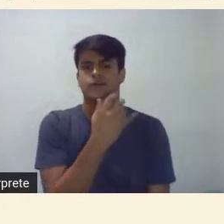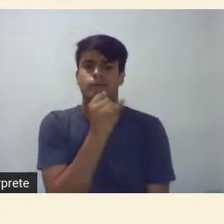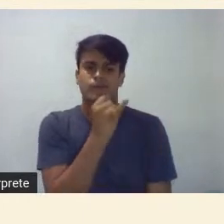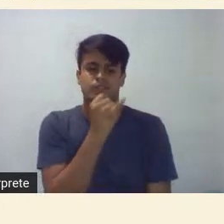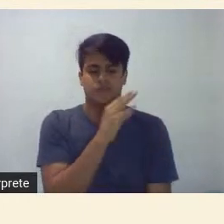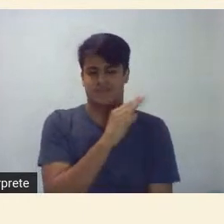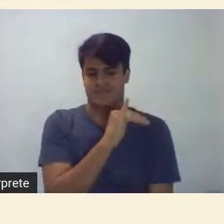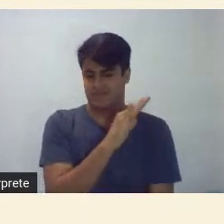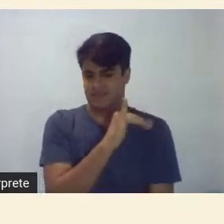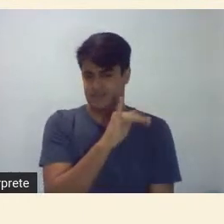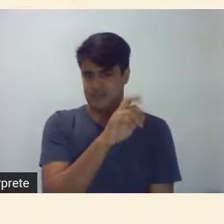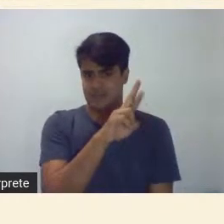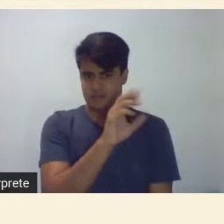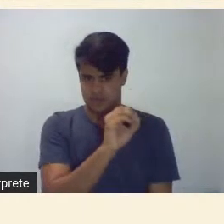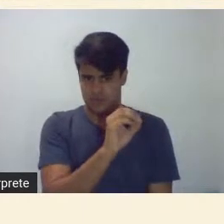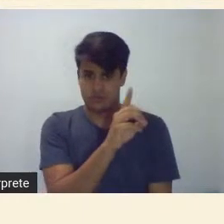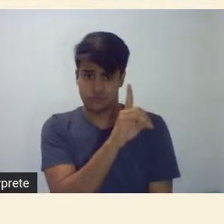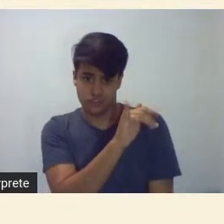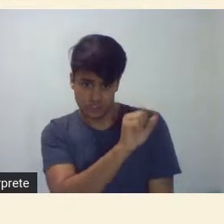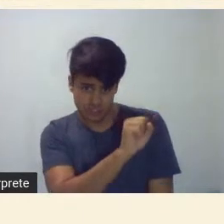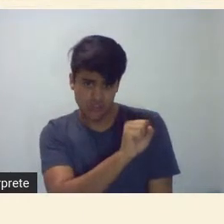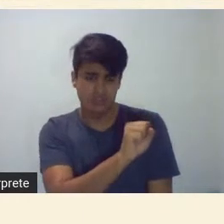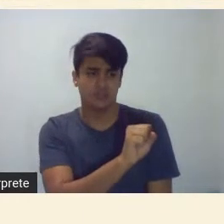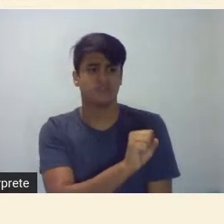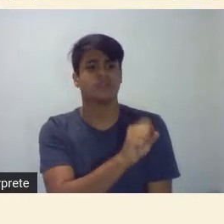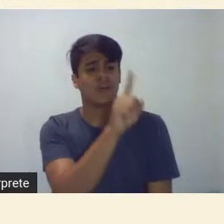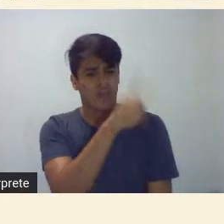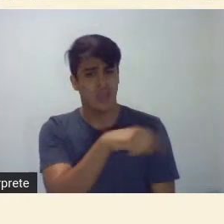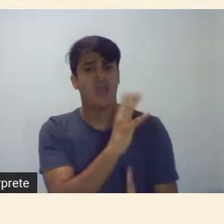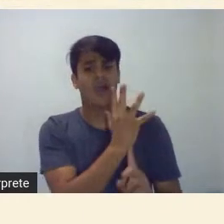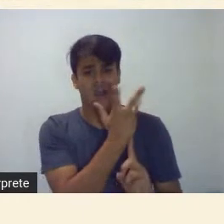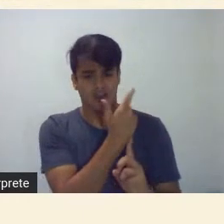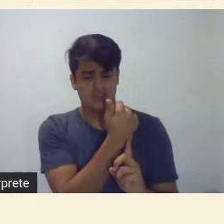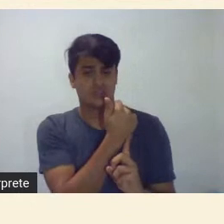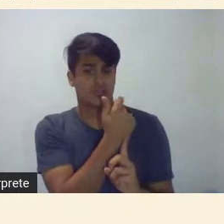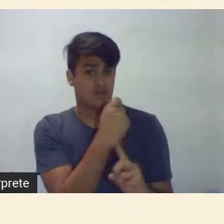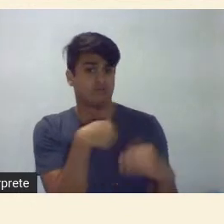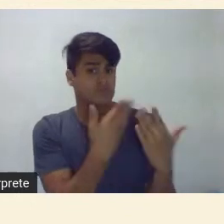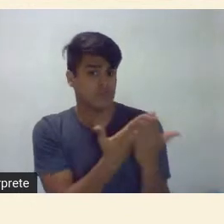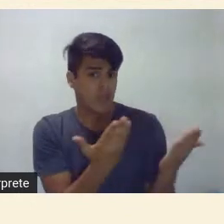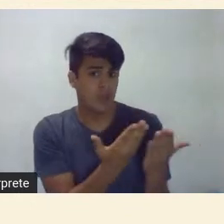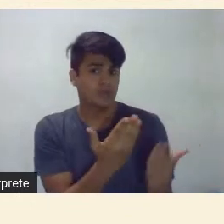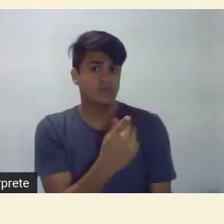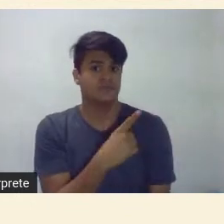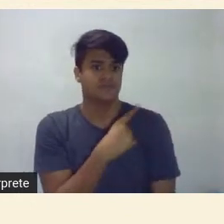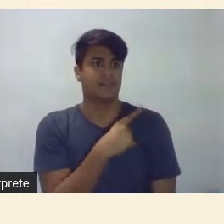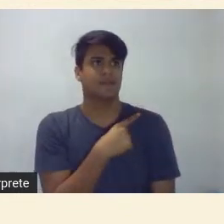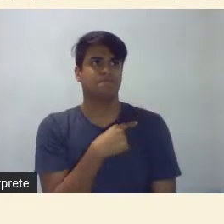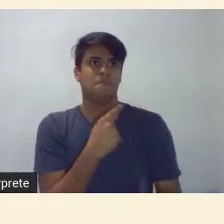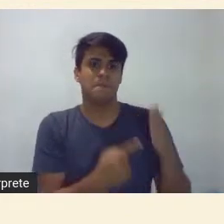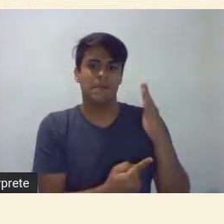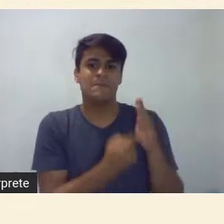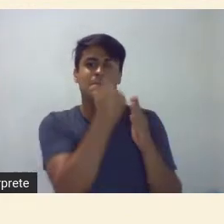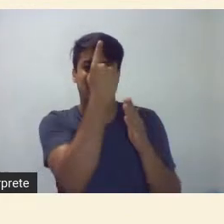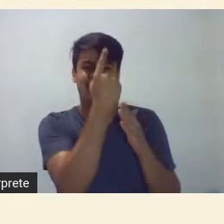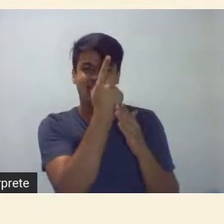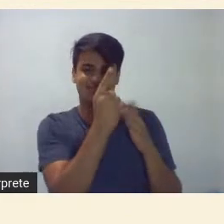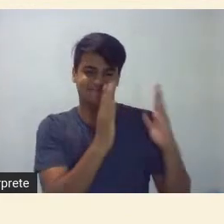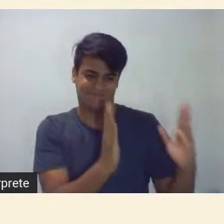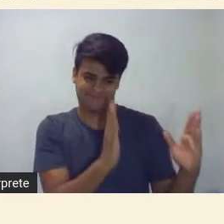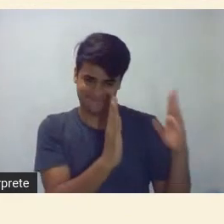Dias vários deles que são ainda artistas considerados vamos dizer assim da primeira geração modernista Flávio de